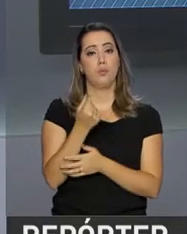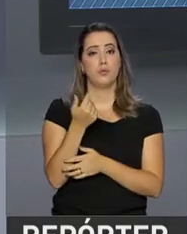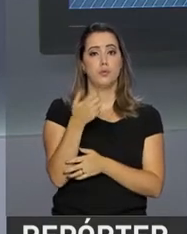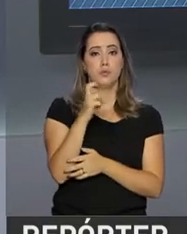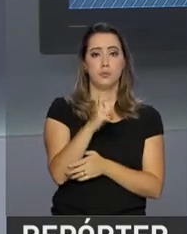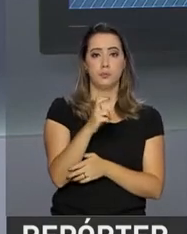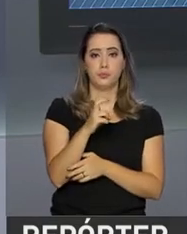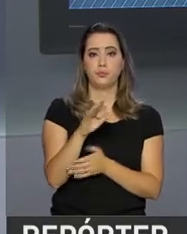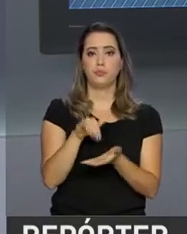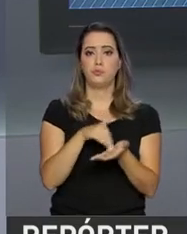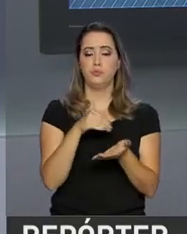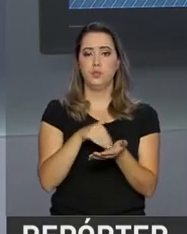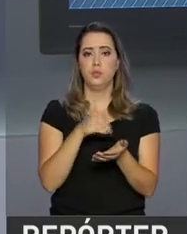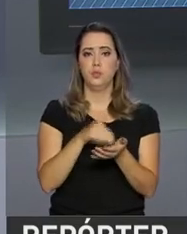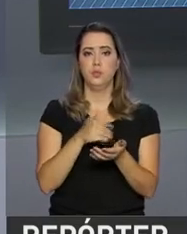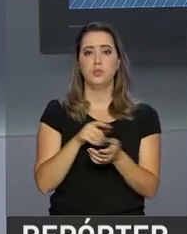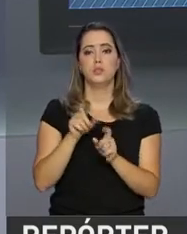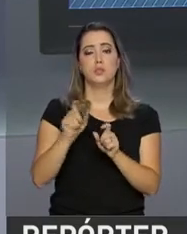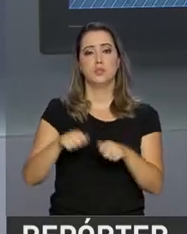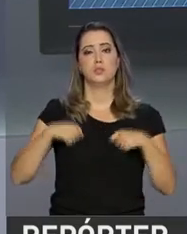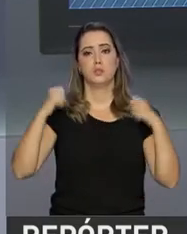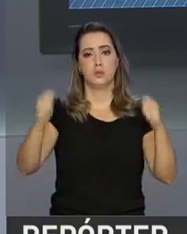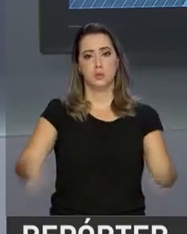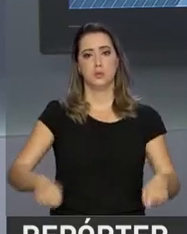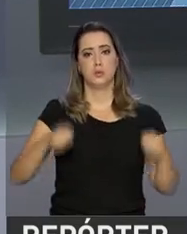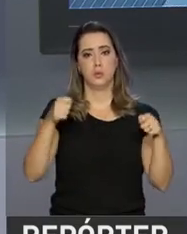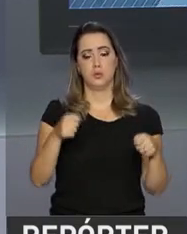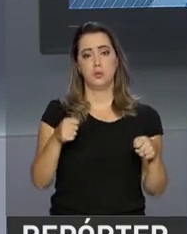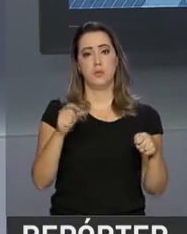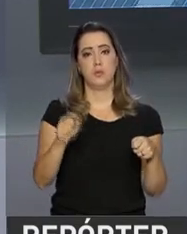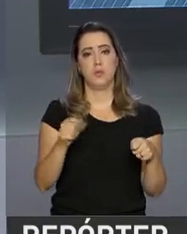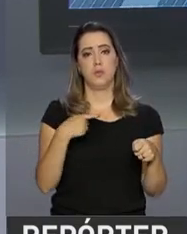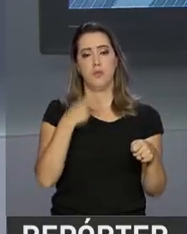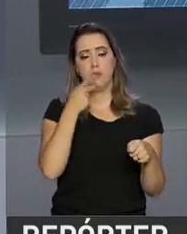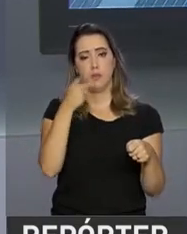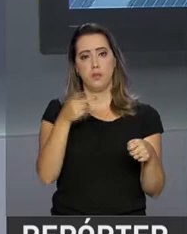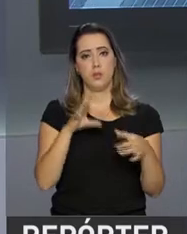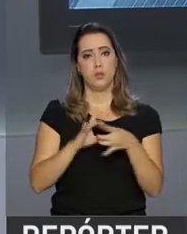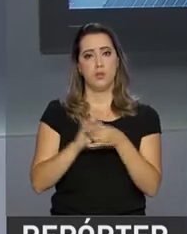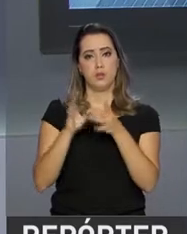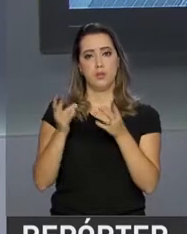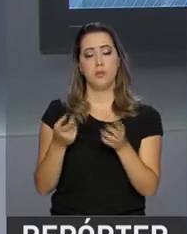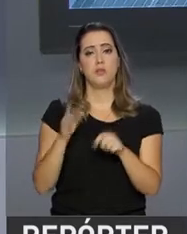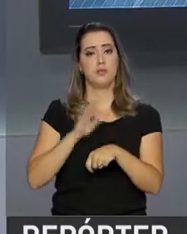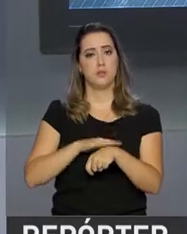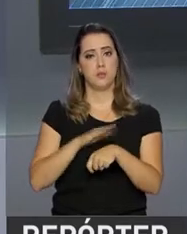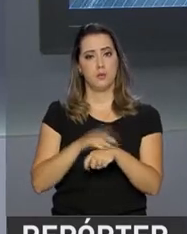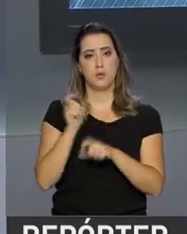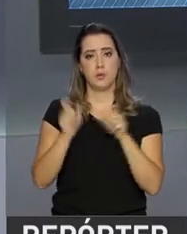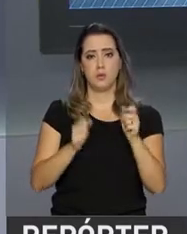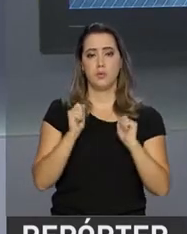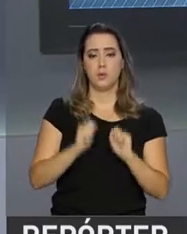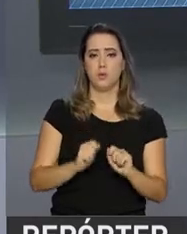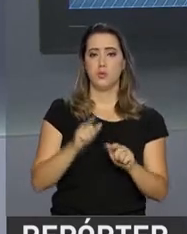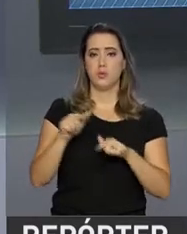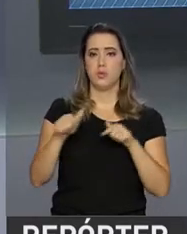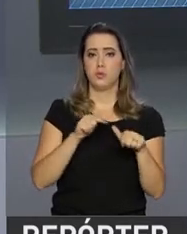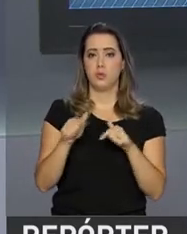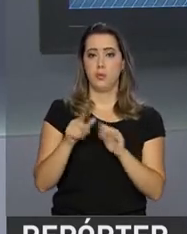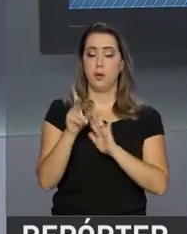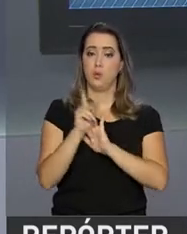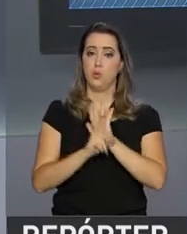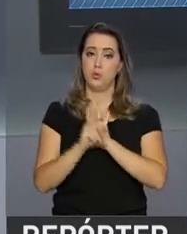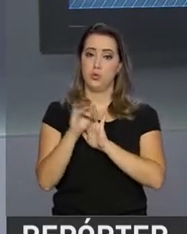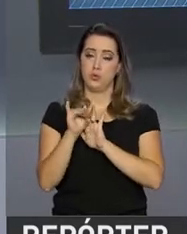O secretário de Aquicultura e Pesca explicou que, com a autorização temporária, o pescador pode trabalhar com os seus direitos